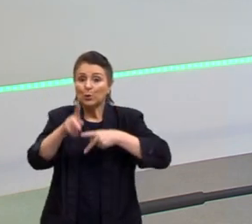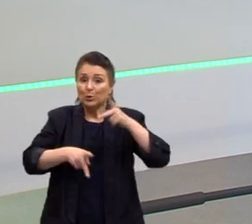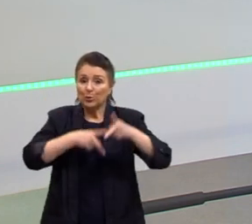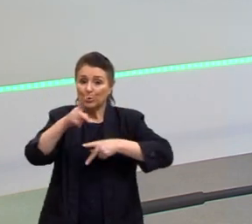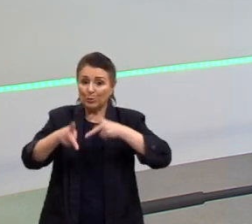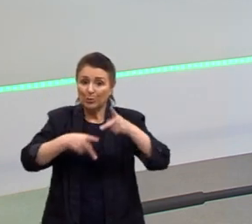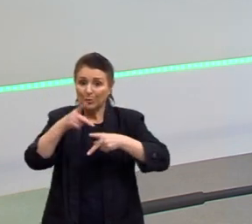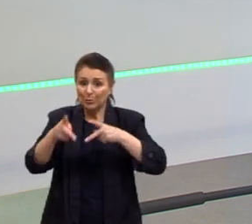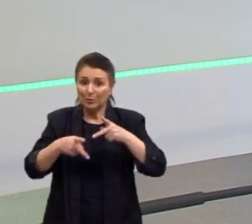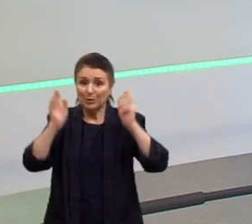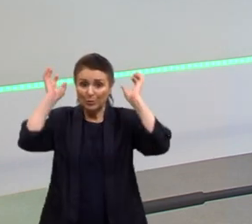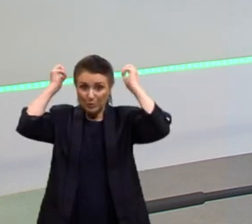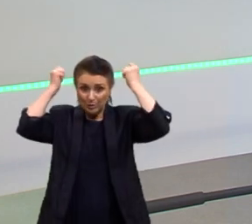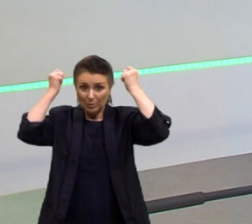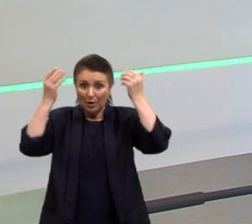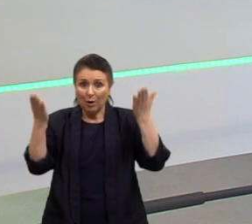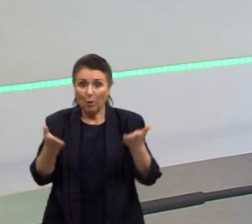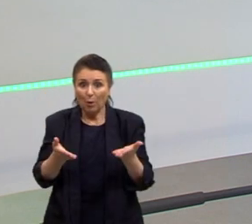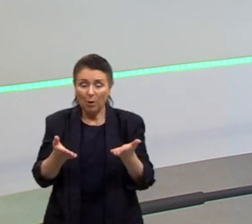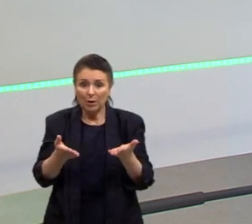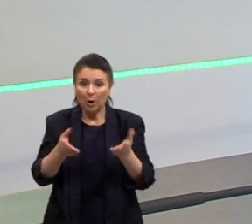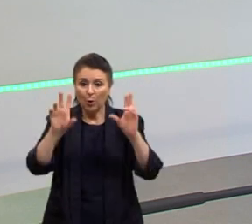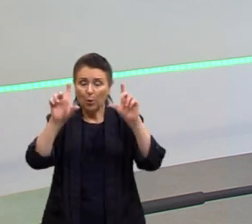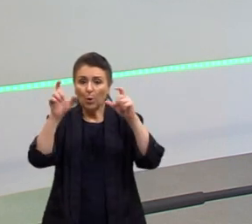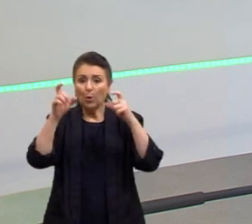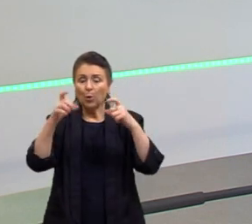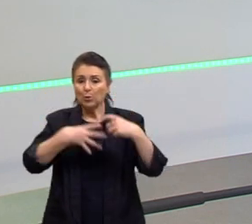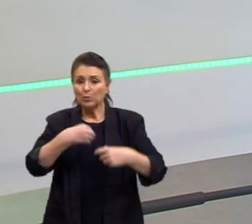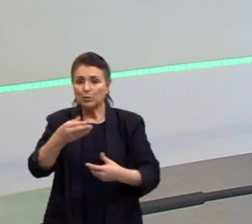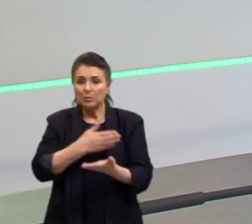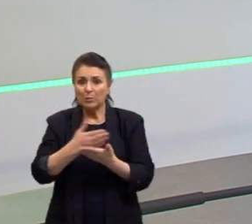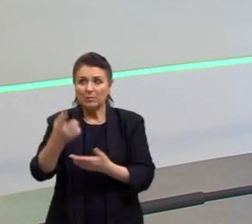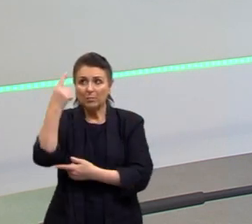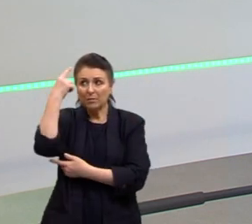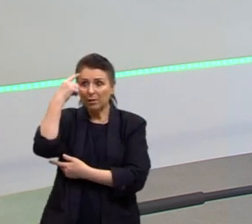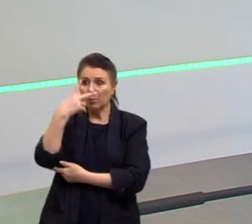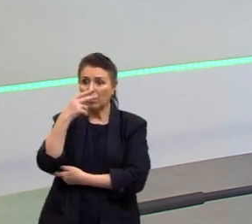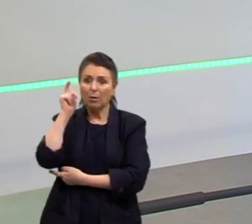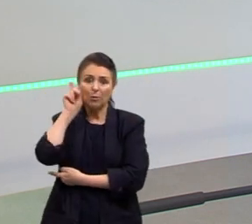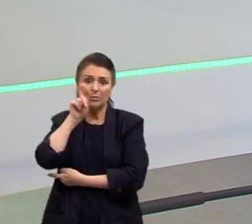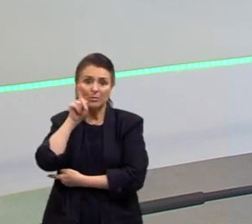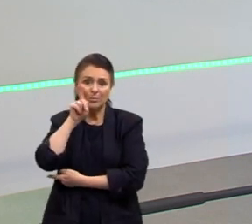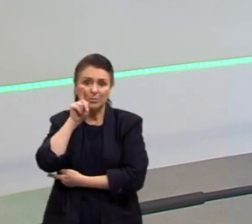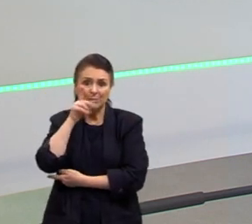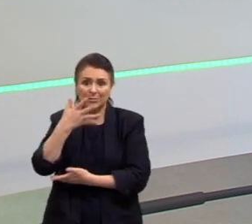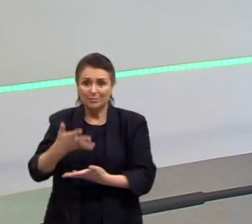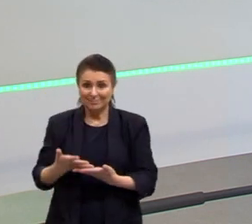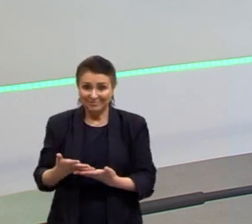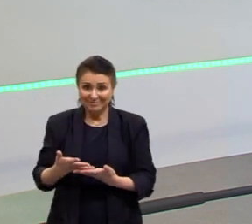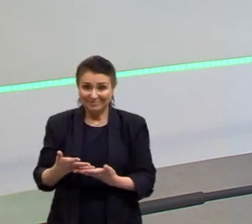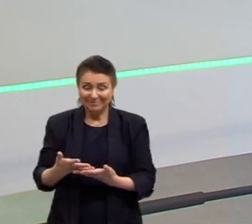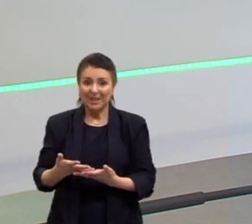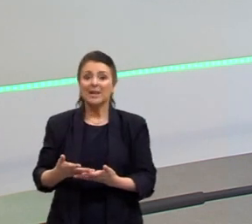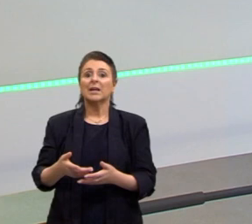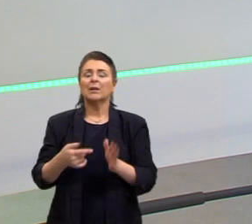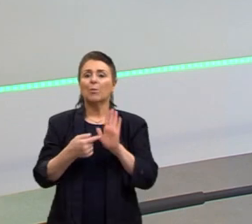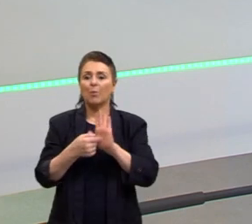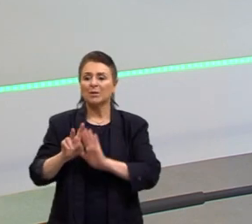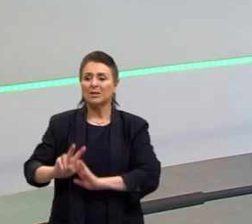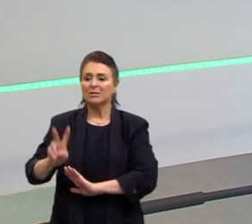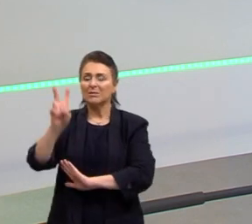americano. Olha tudo isso que esse texto traz. a valorização do americano, a